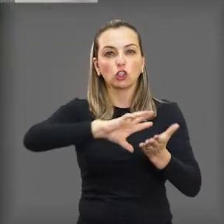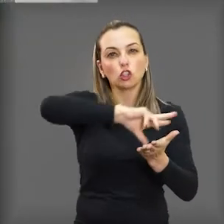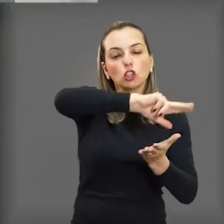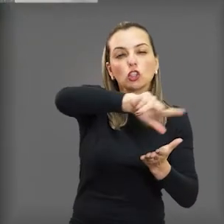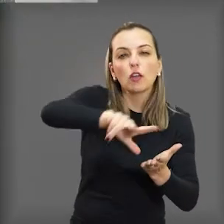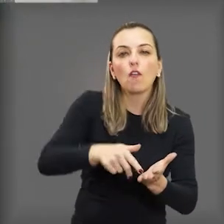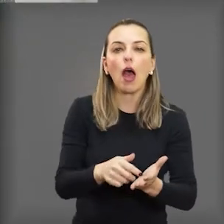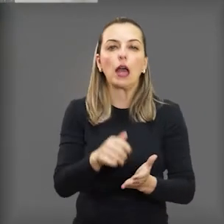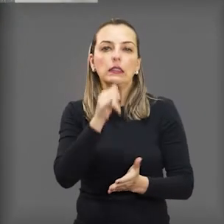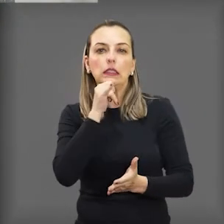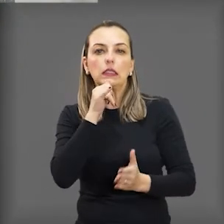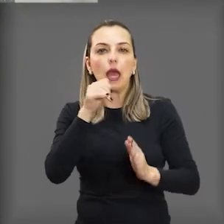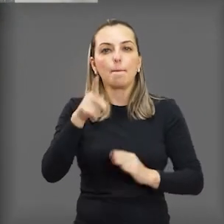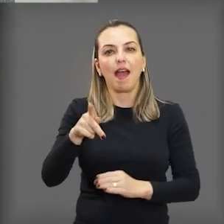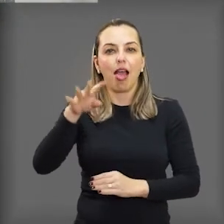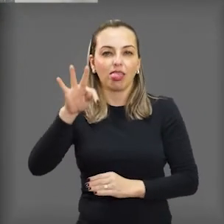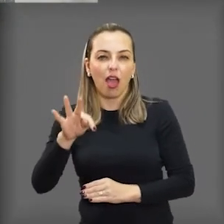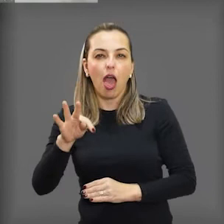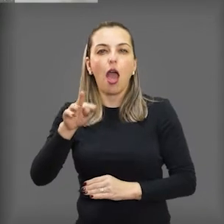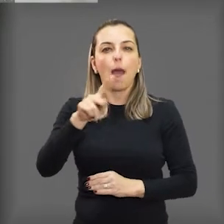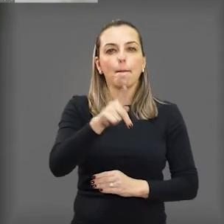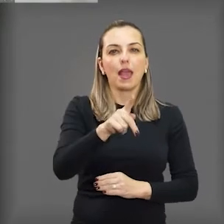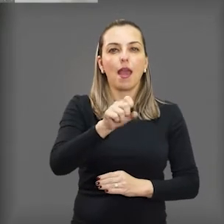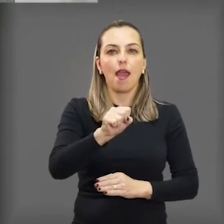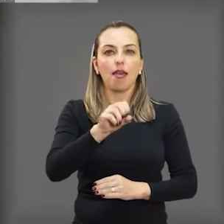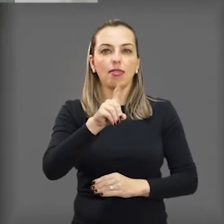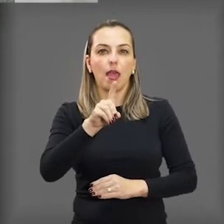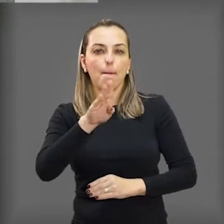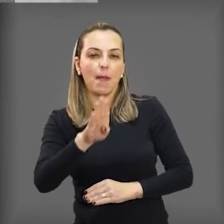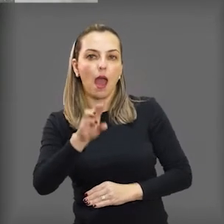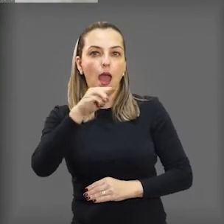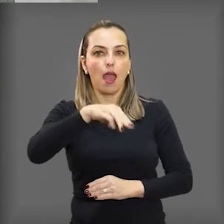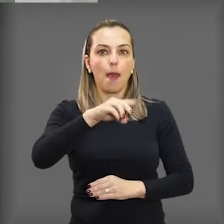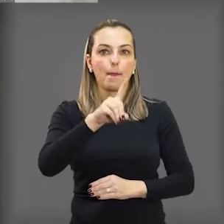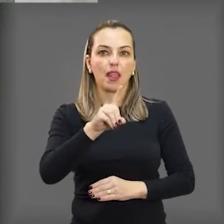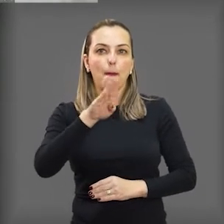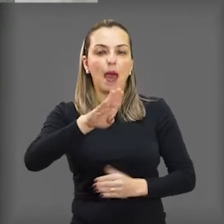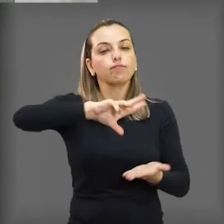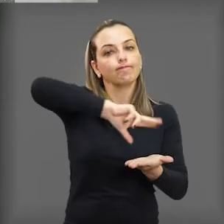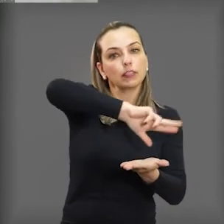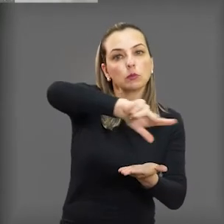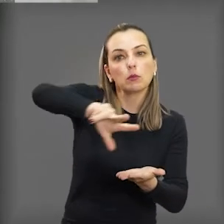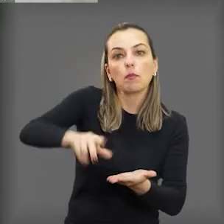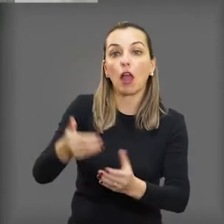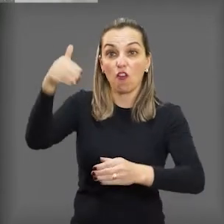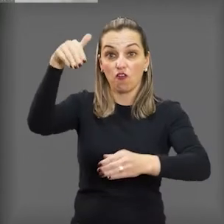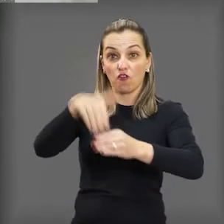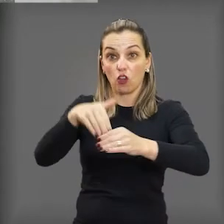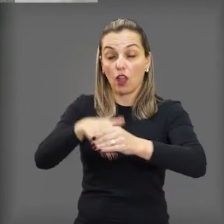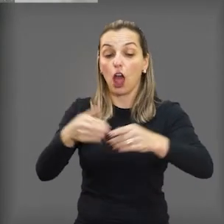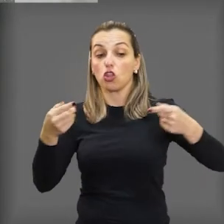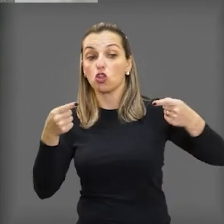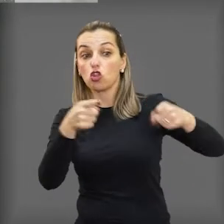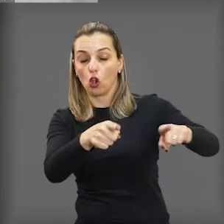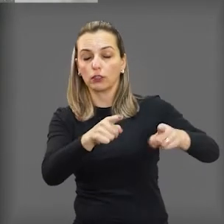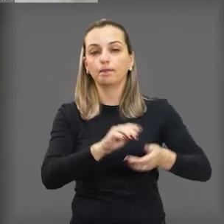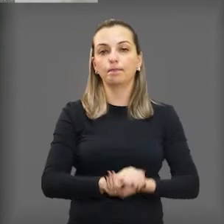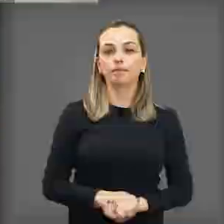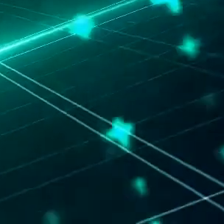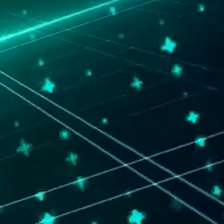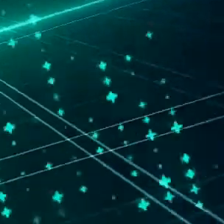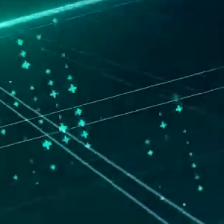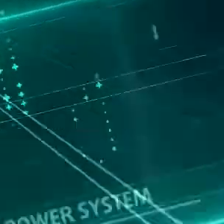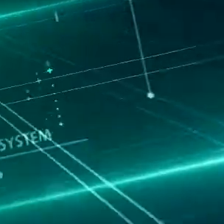MDB, PSL, PDT, Cidadania, Republicanos, Progressista e PCdoB, votaram contra o pedido.